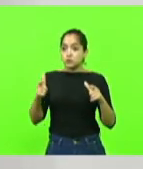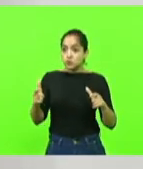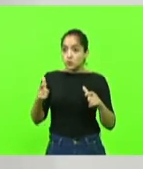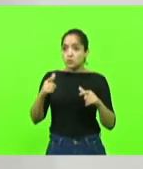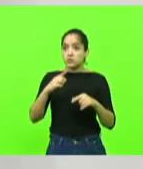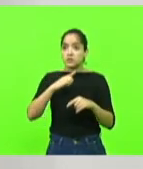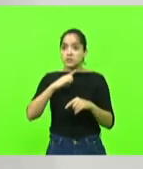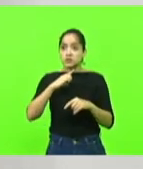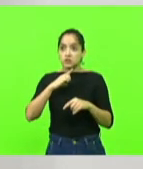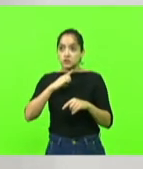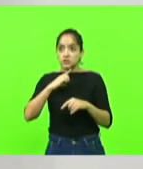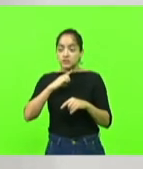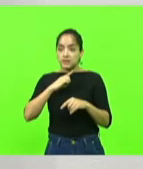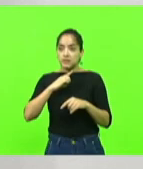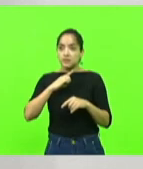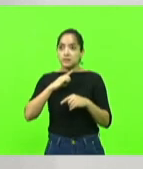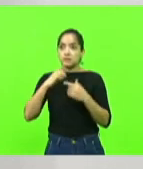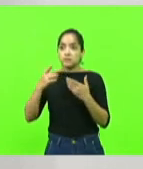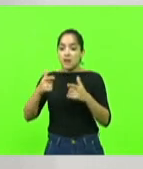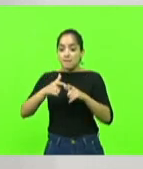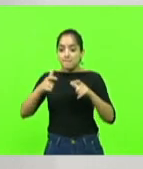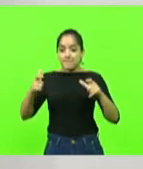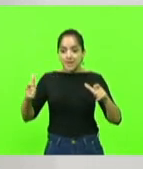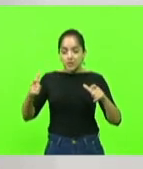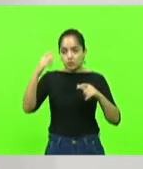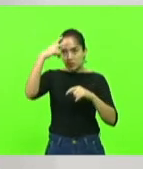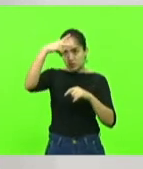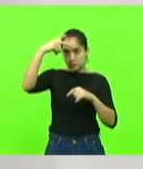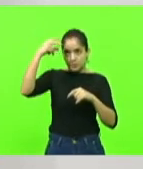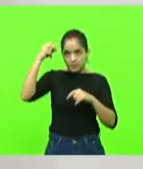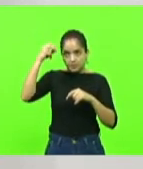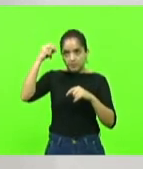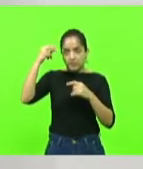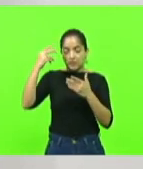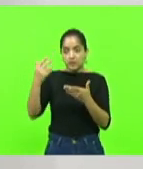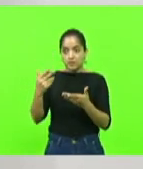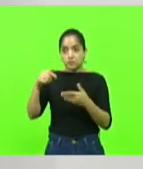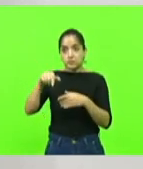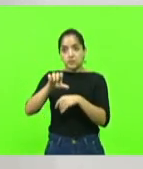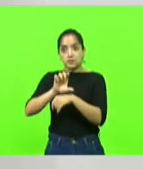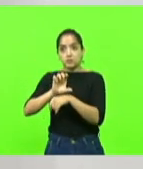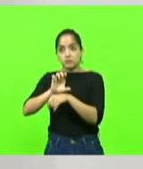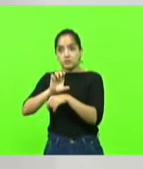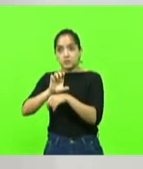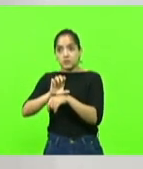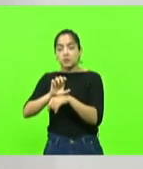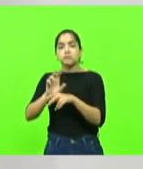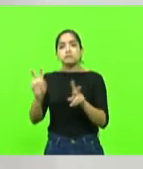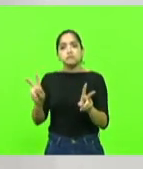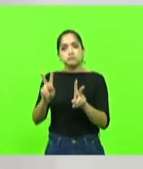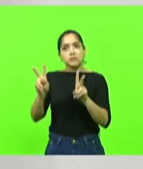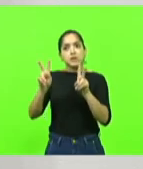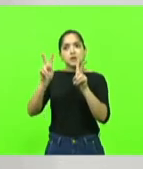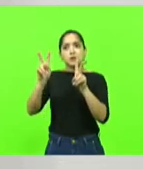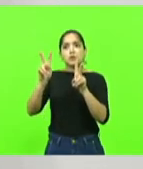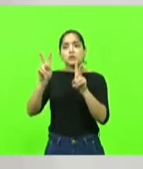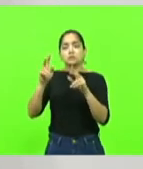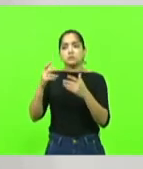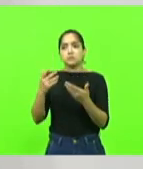grande esmagadora maioria de prefeitos nesse Estado que tem valor, não tem preço.